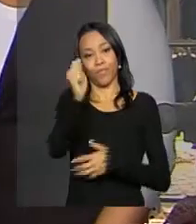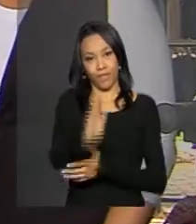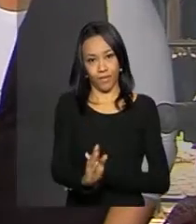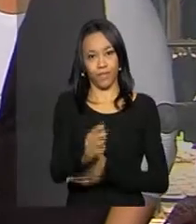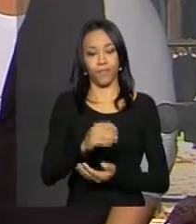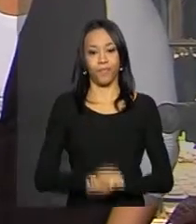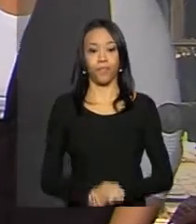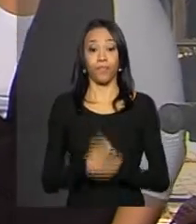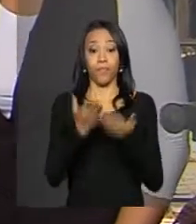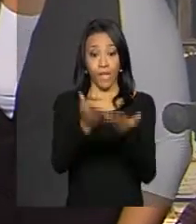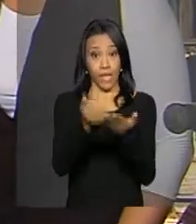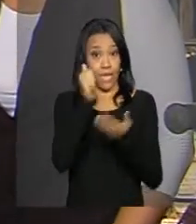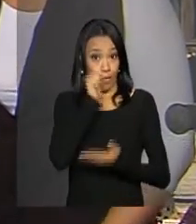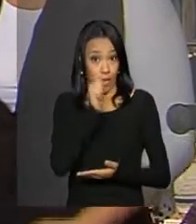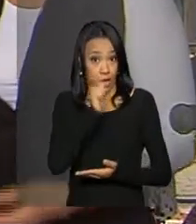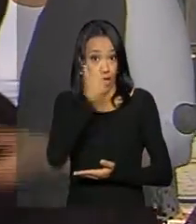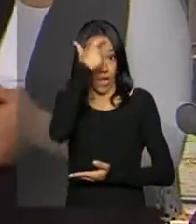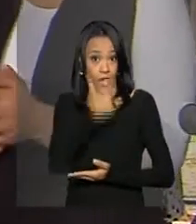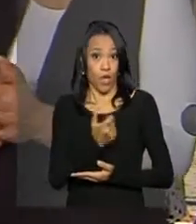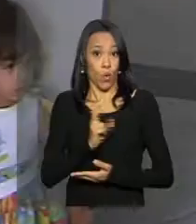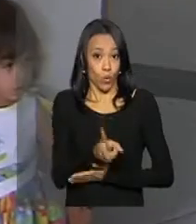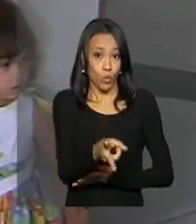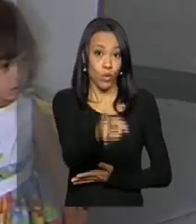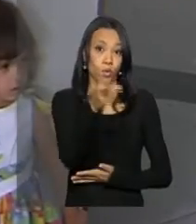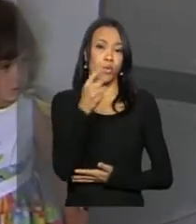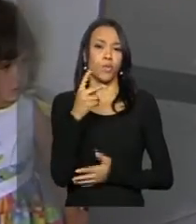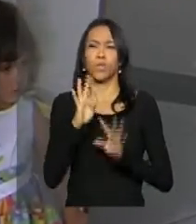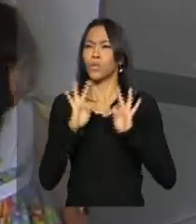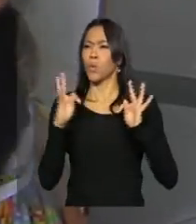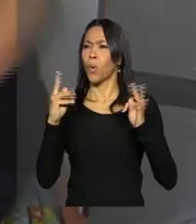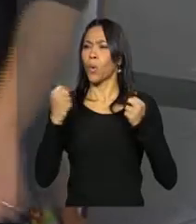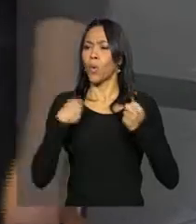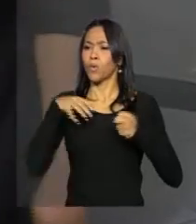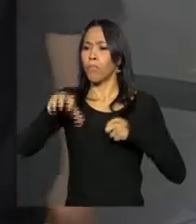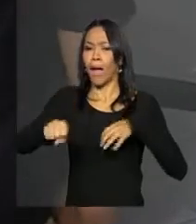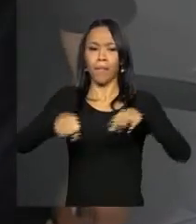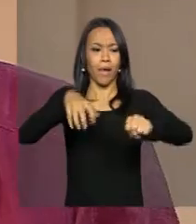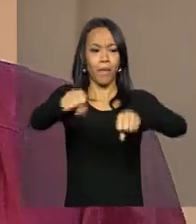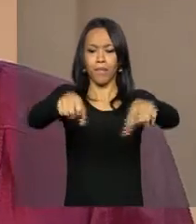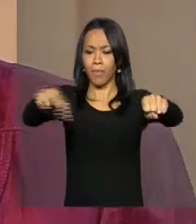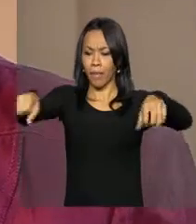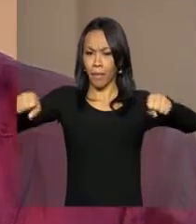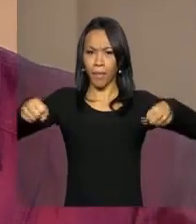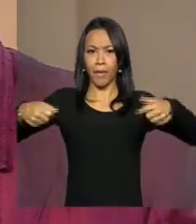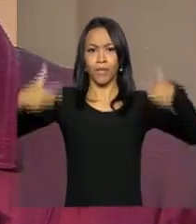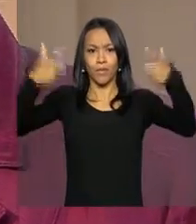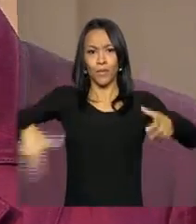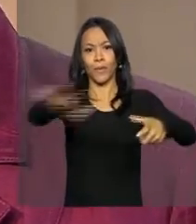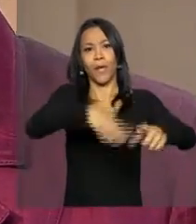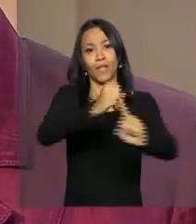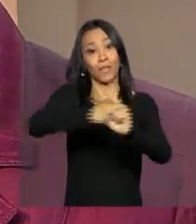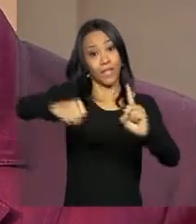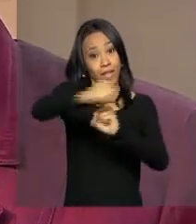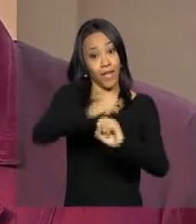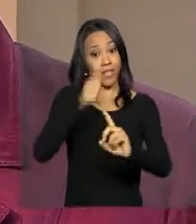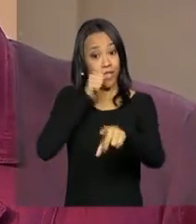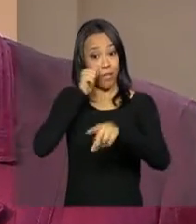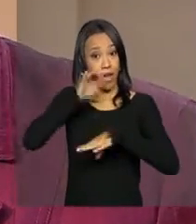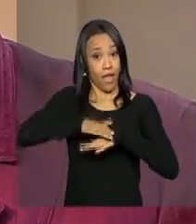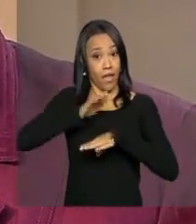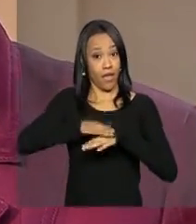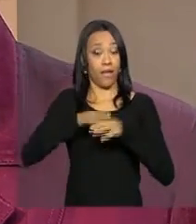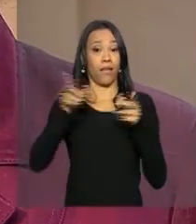E para que a mulher continue ocupando todos os espaços na sociedade, a representante da ONU Mulheres